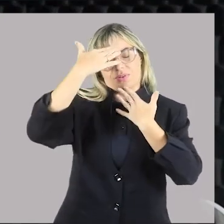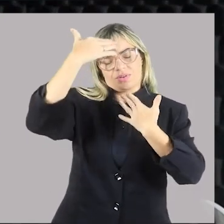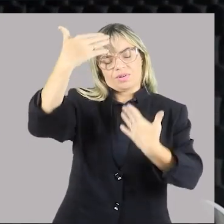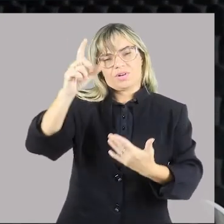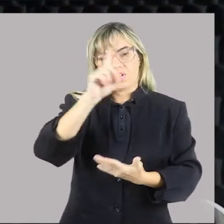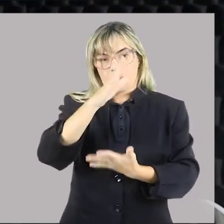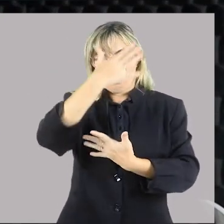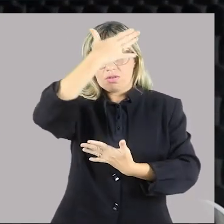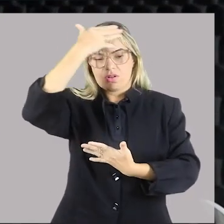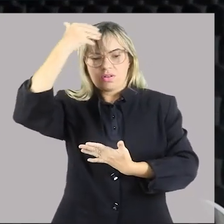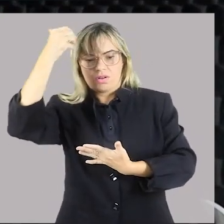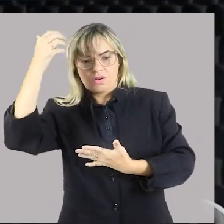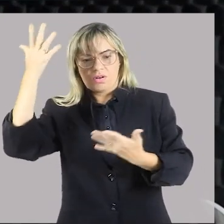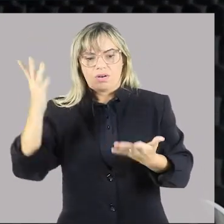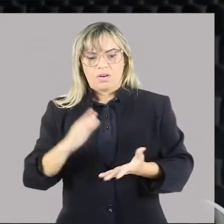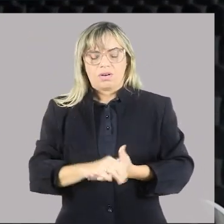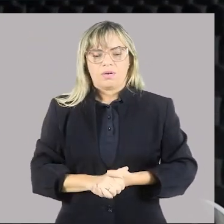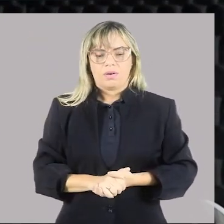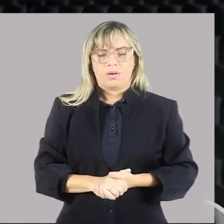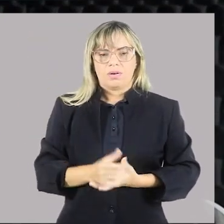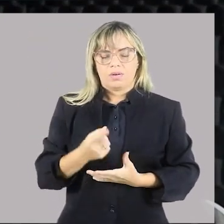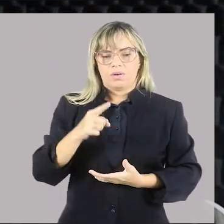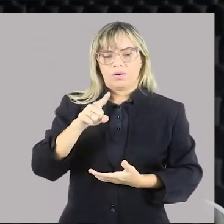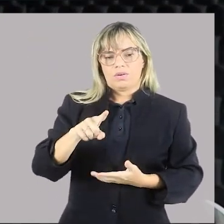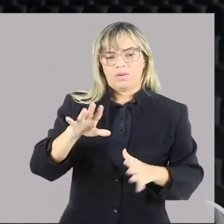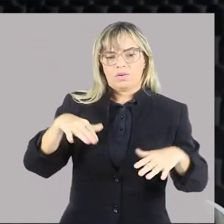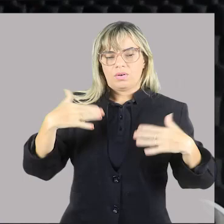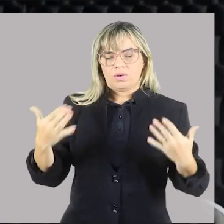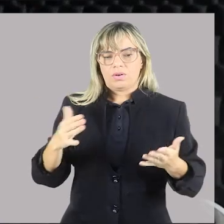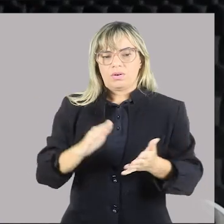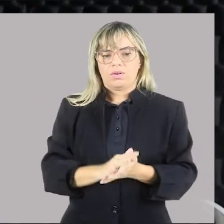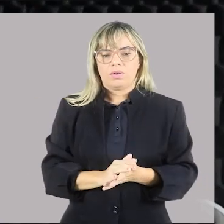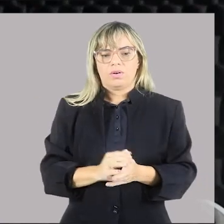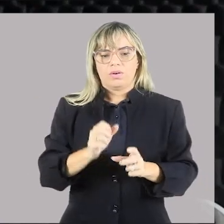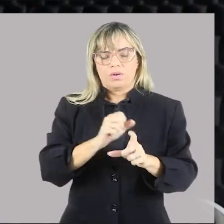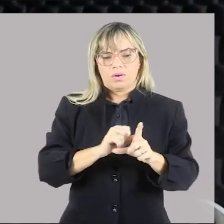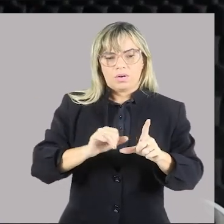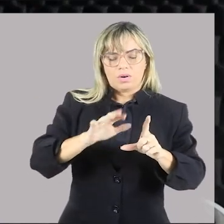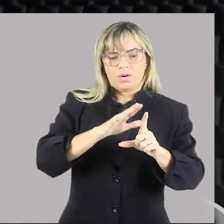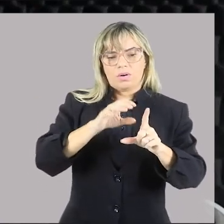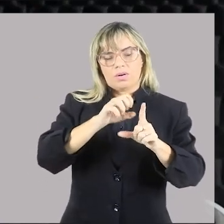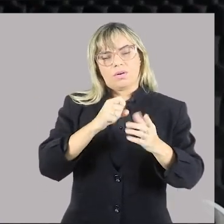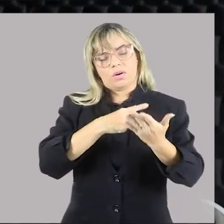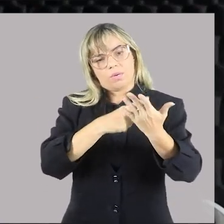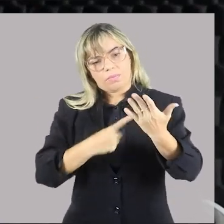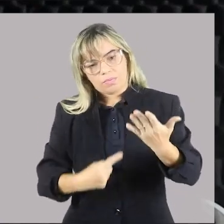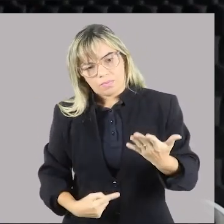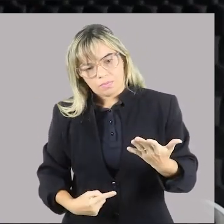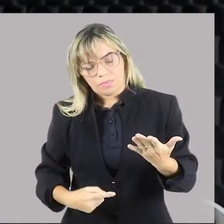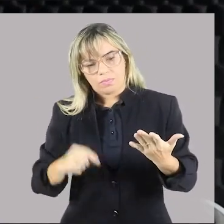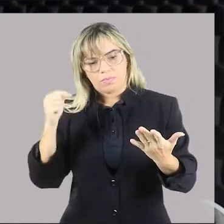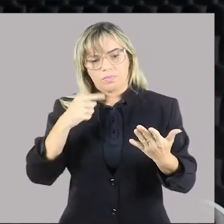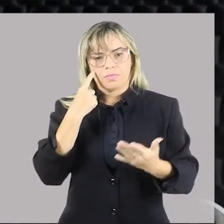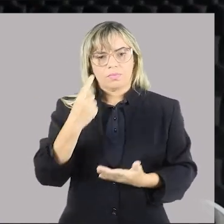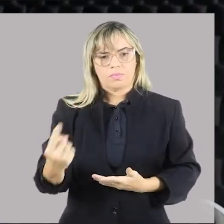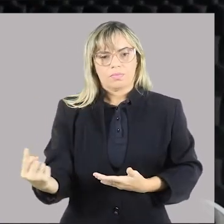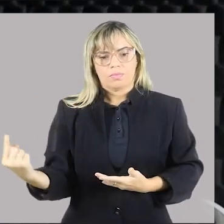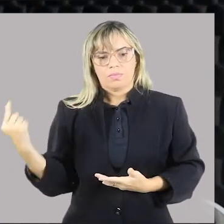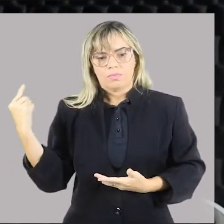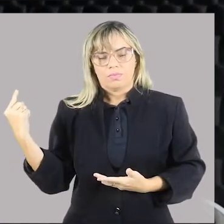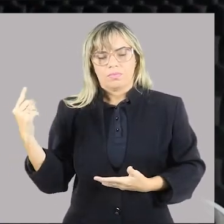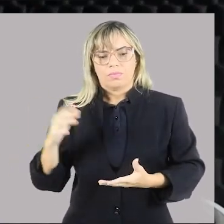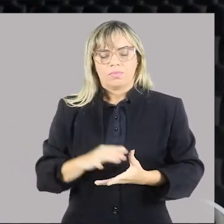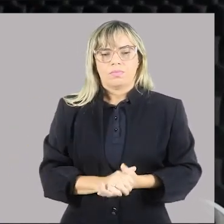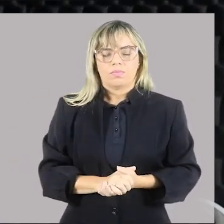não se esqueça, ó, você que dá não, baixou aí seu material, tá aqui o QR Codezinho, ó,